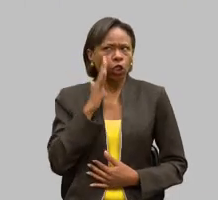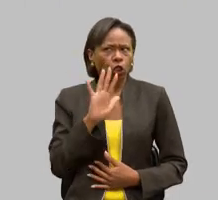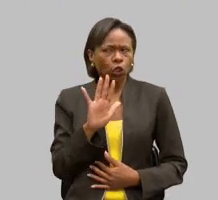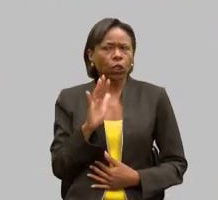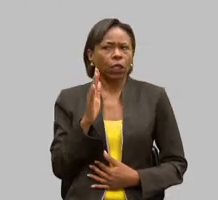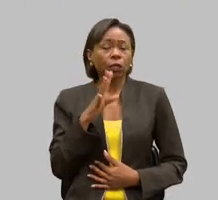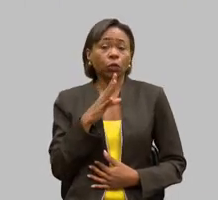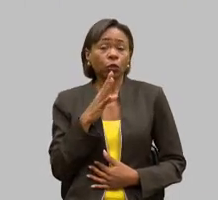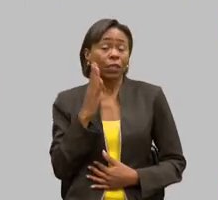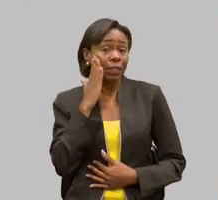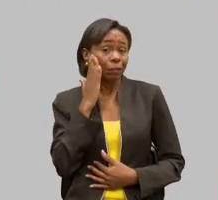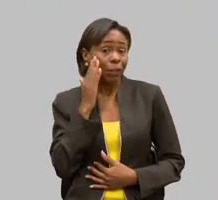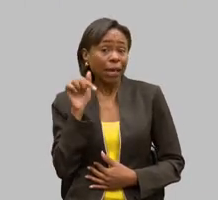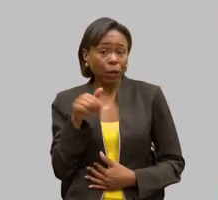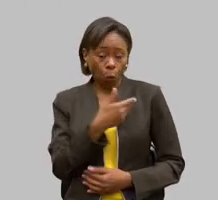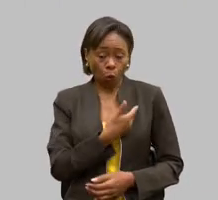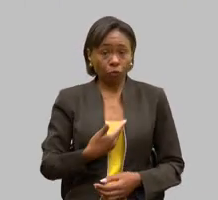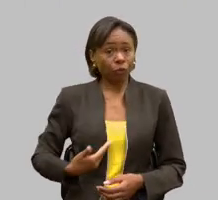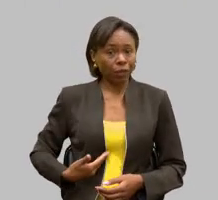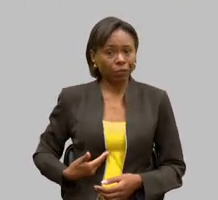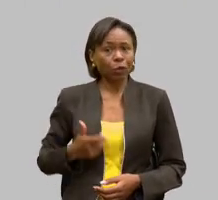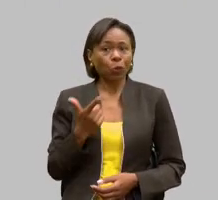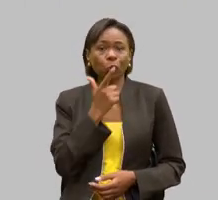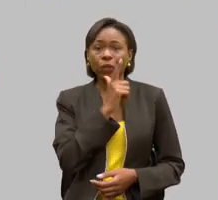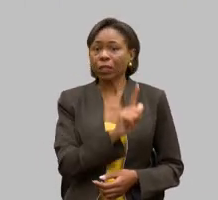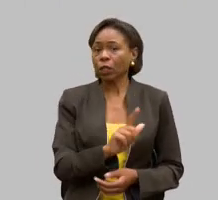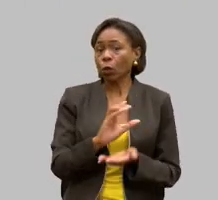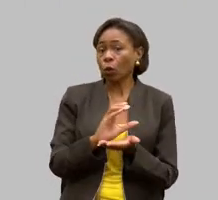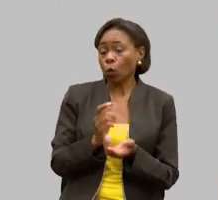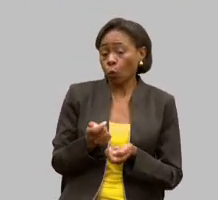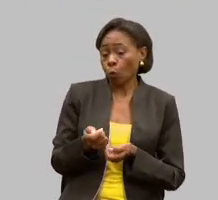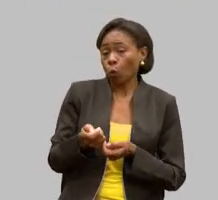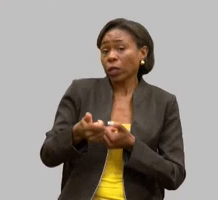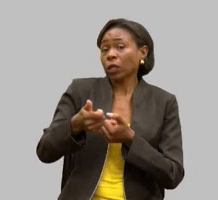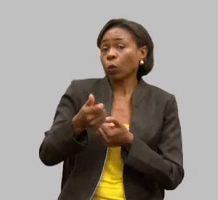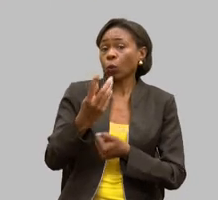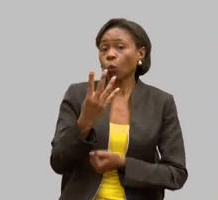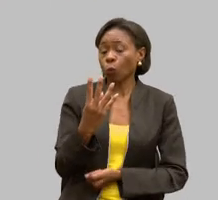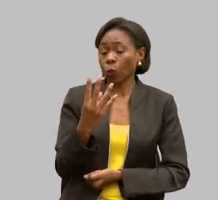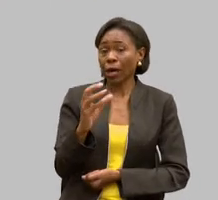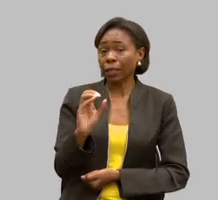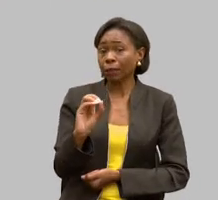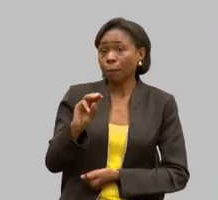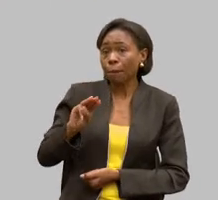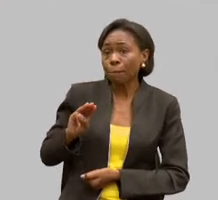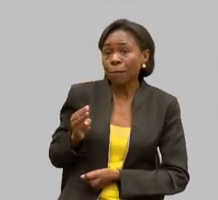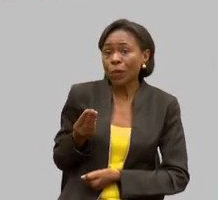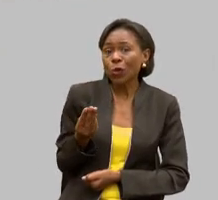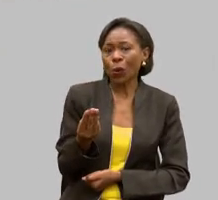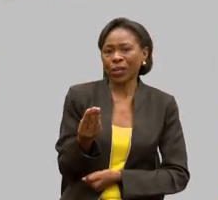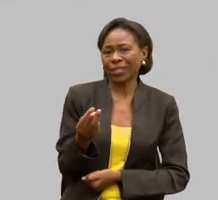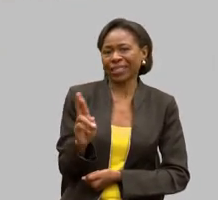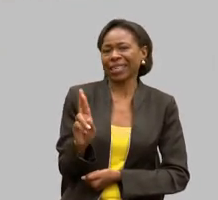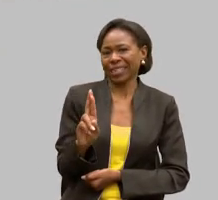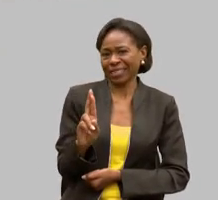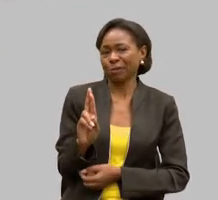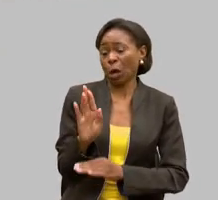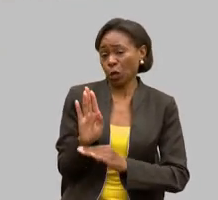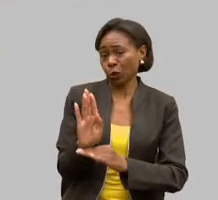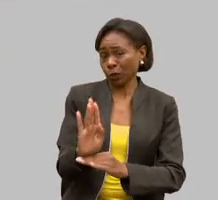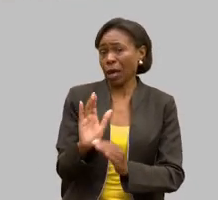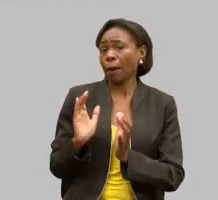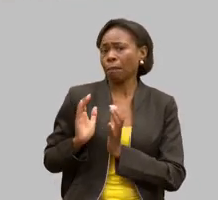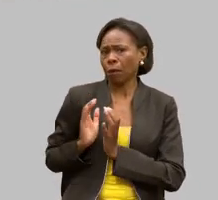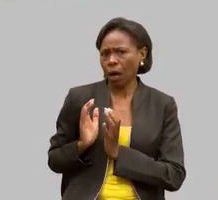governo de Minas, uma doação de 40 milhões de reais em benefício das APAES. Eu achei muito